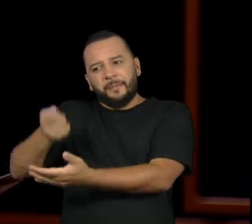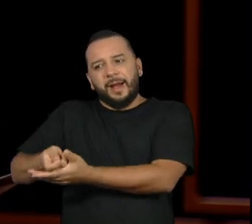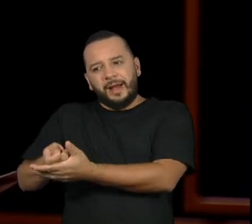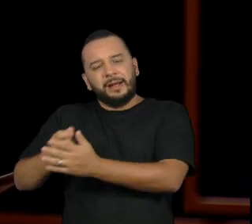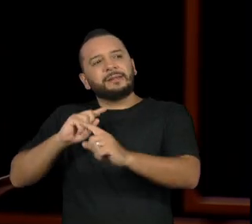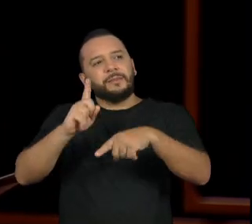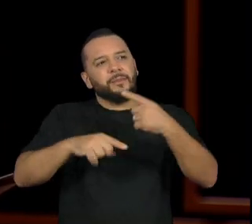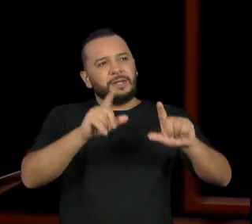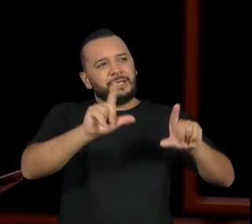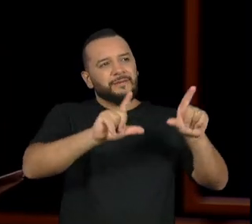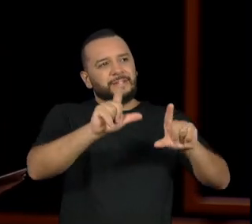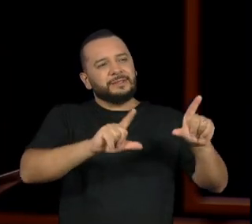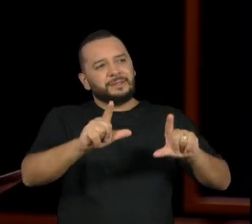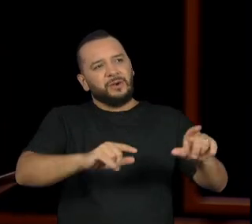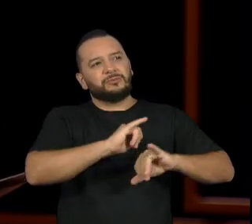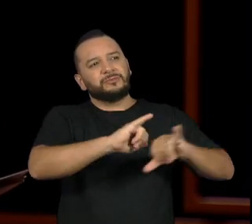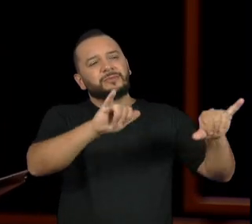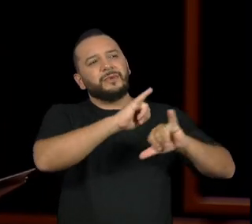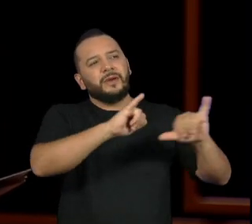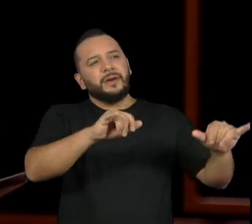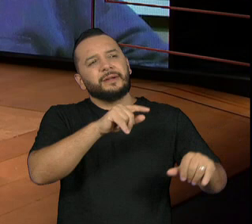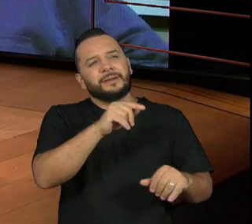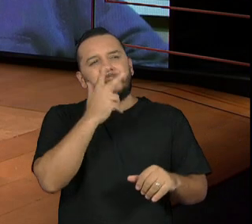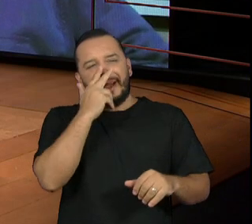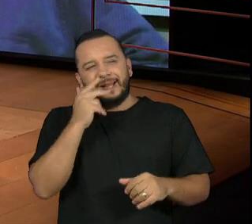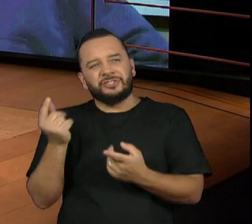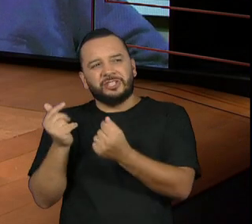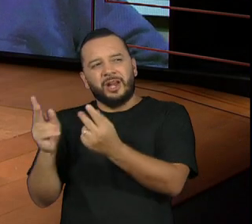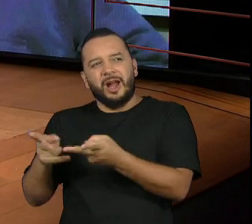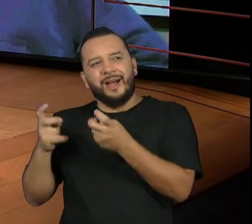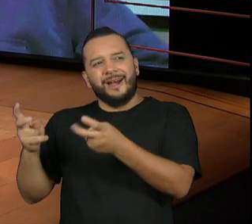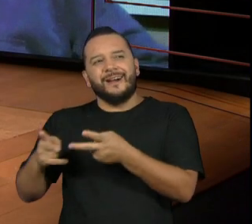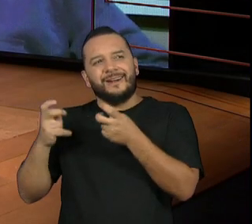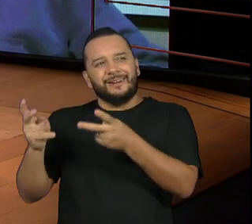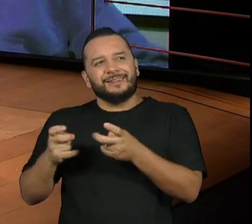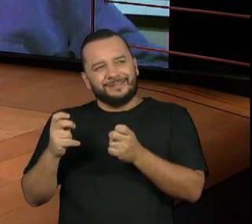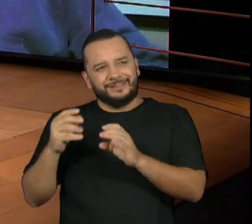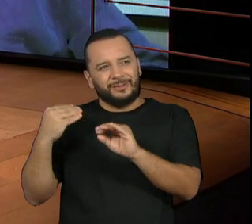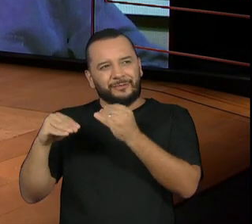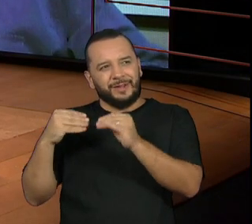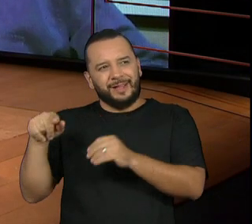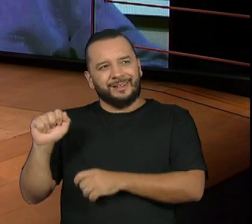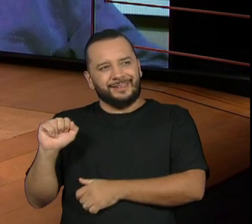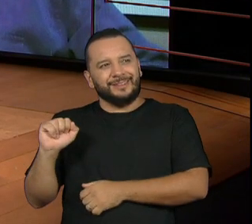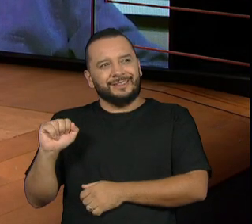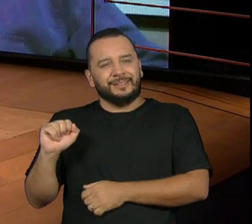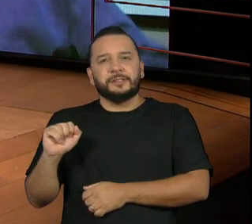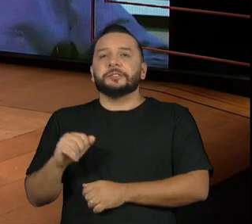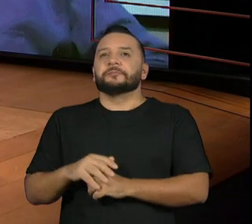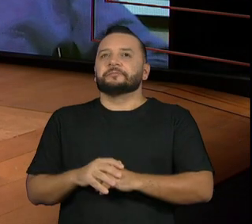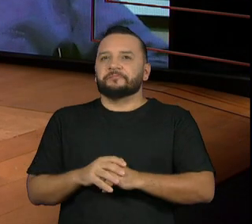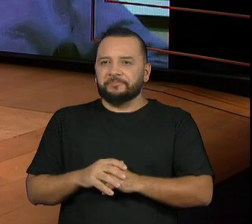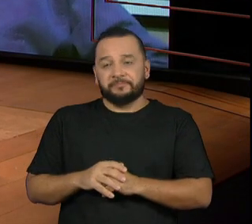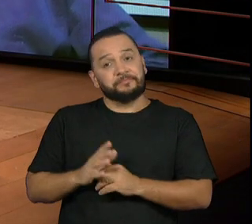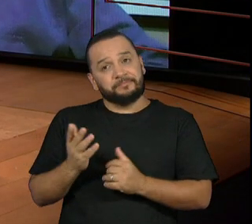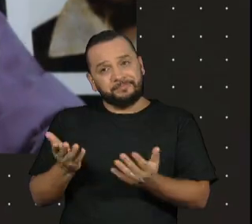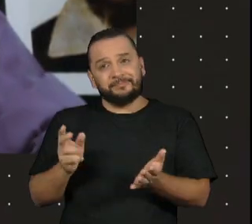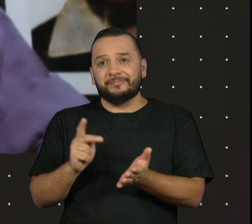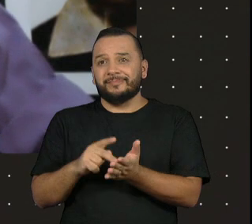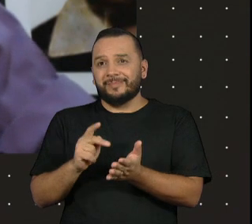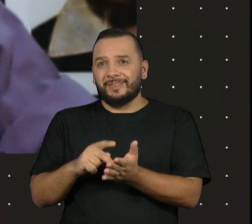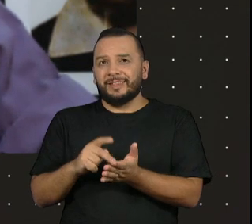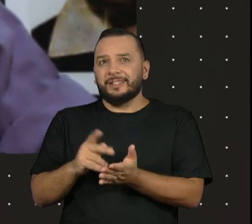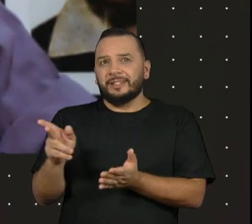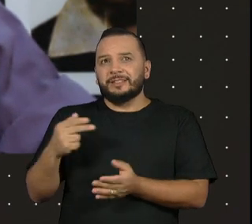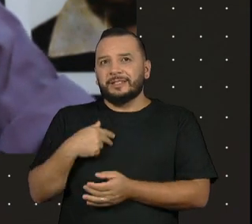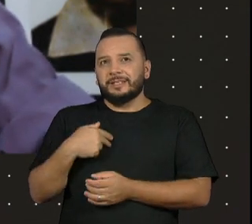cultura. Como é que você vê essa questão? Do ponto de vista econômico, eles exploram